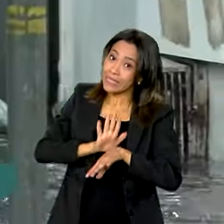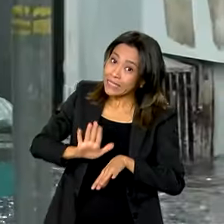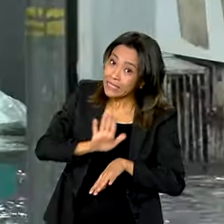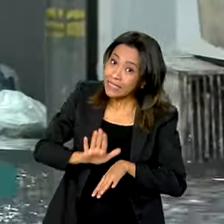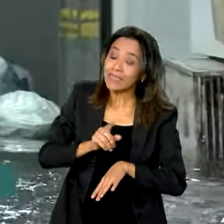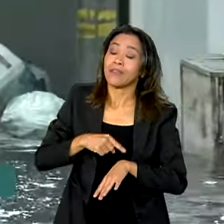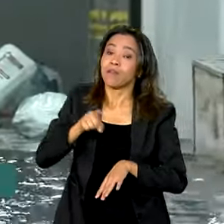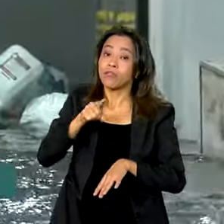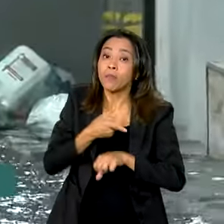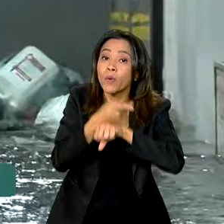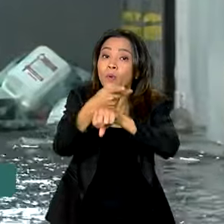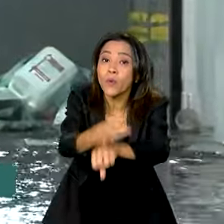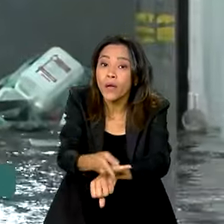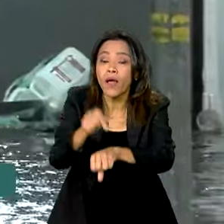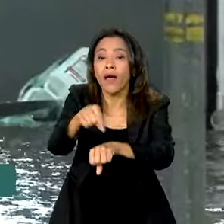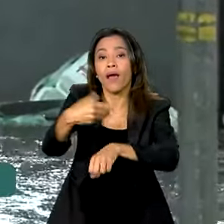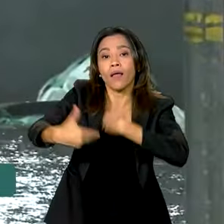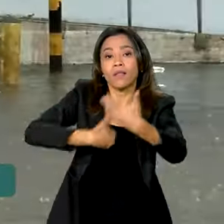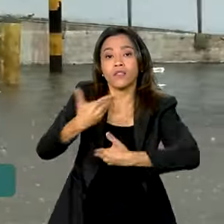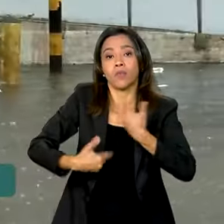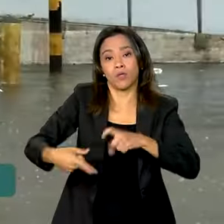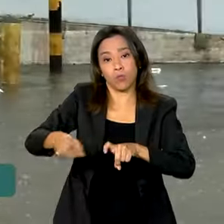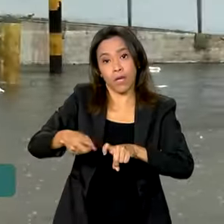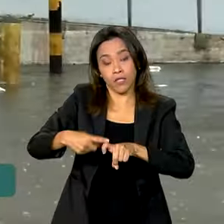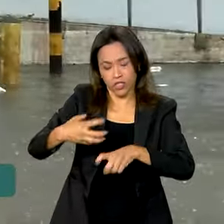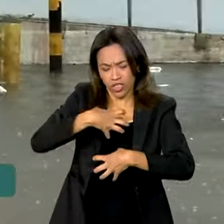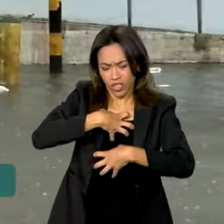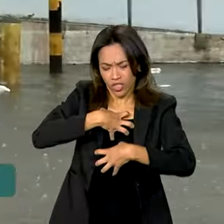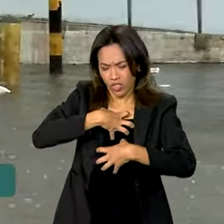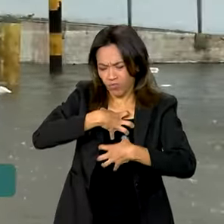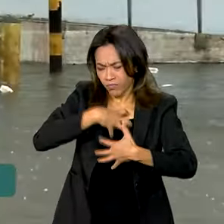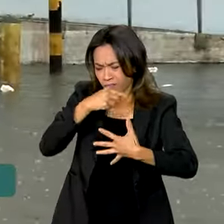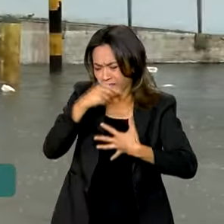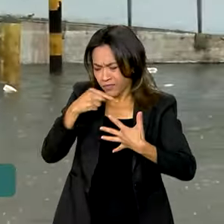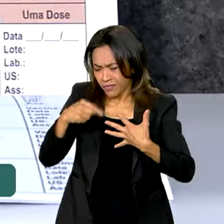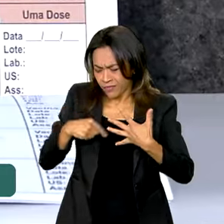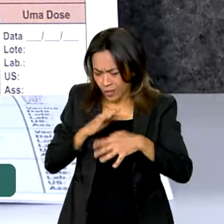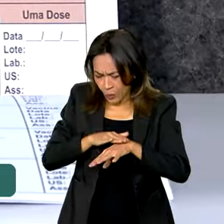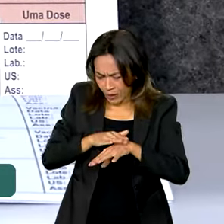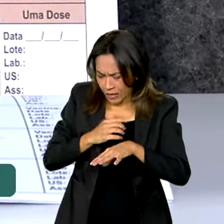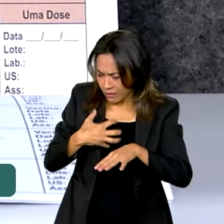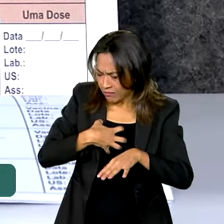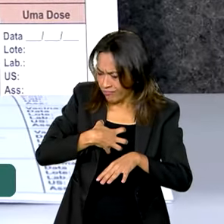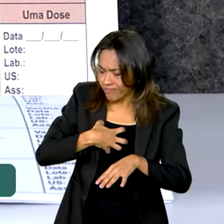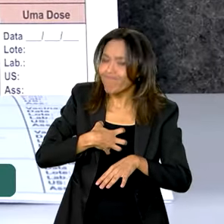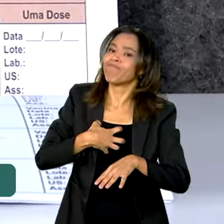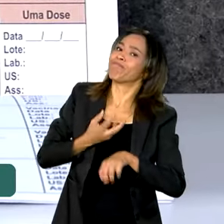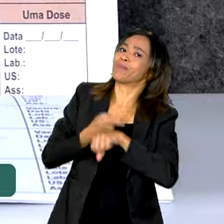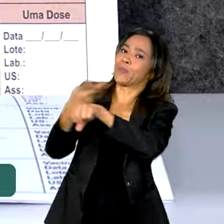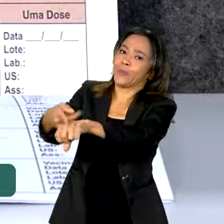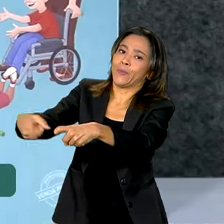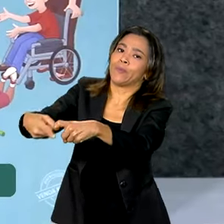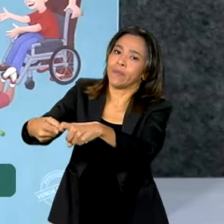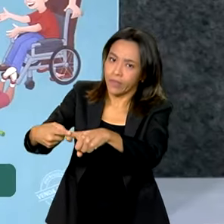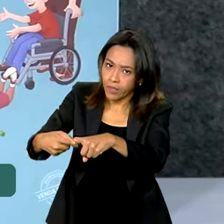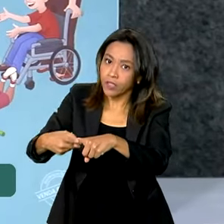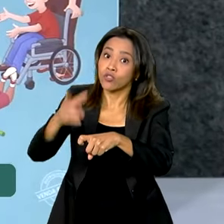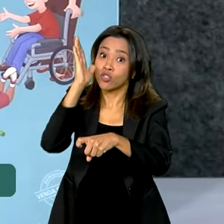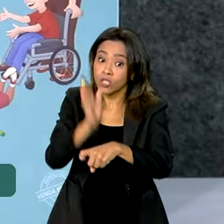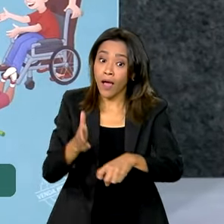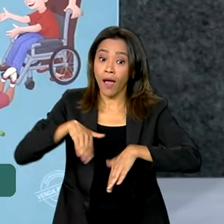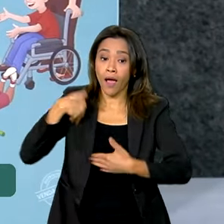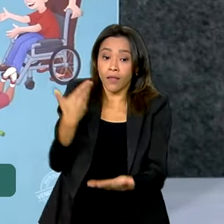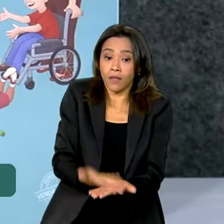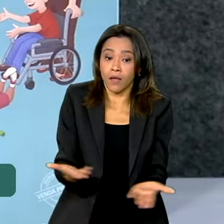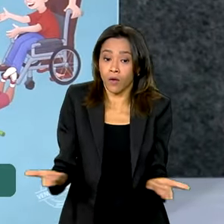atendimento médico assim que surgirem os primeiros sinais da doença. Até agora, a pasta já distribuiu no Rio Grande